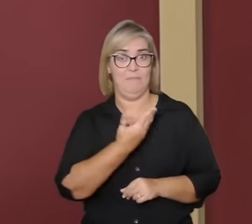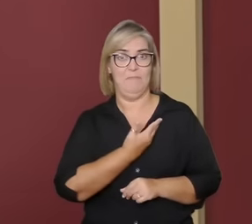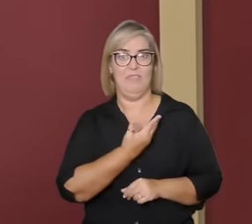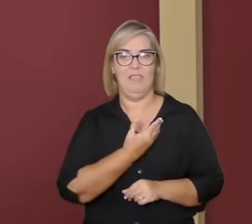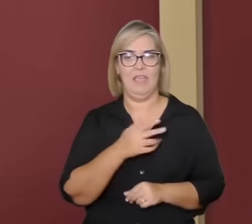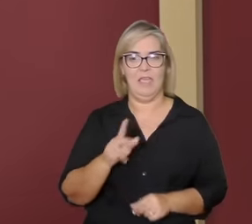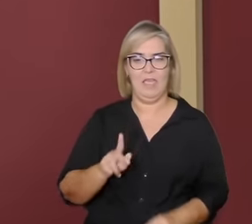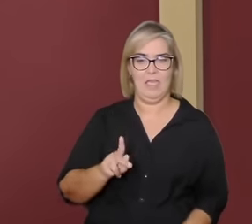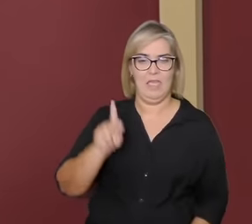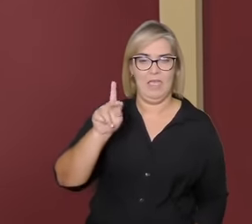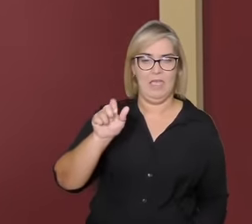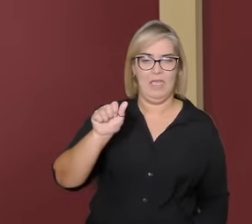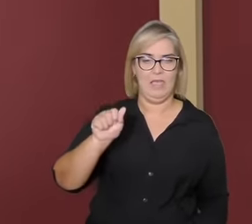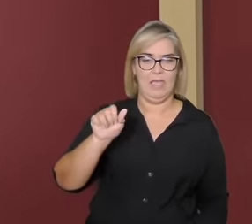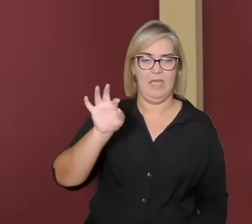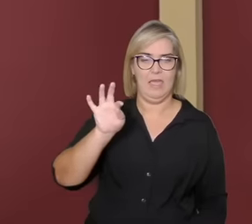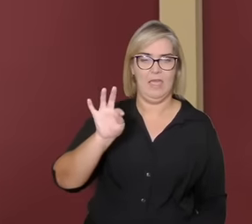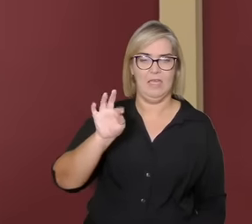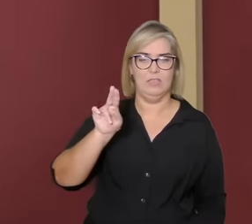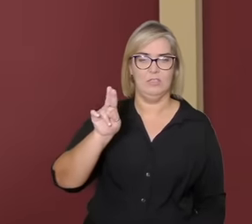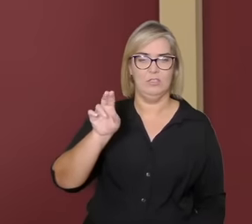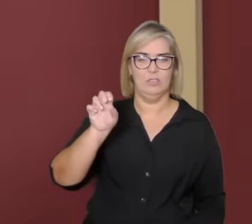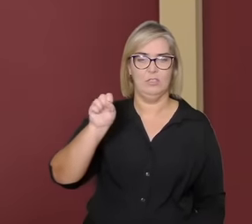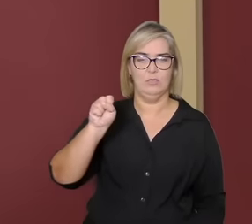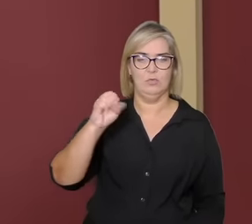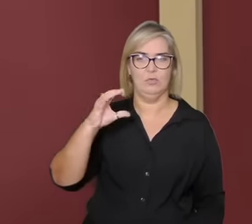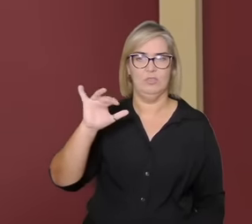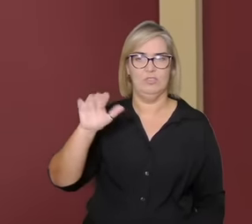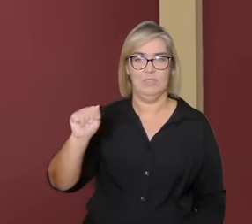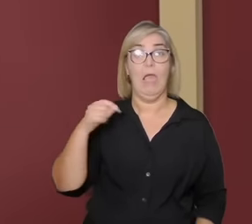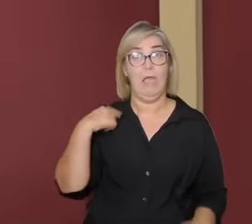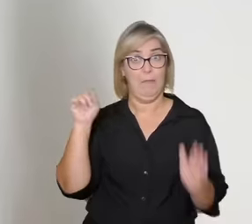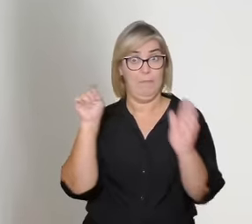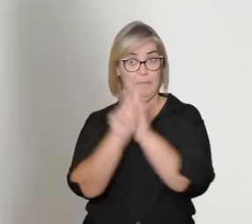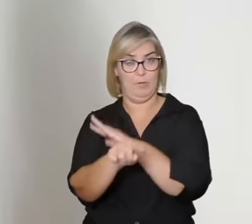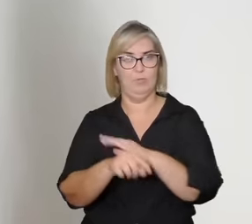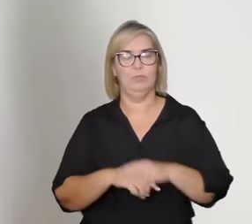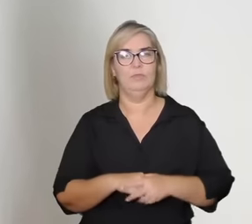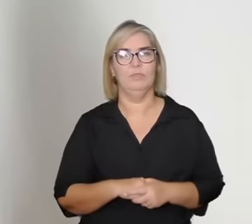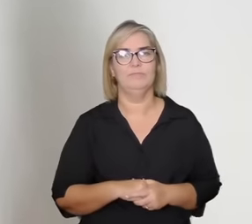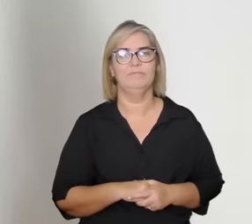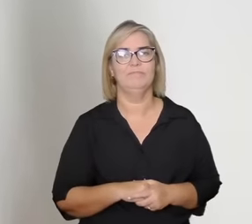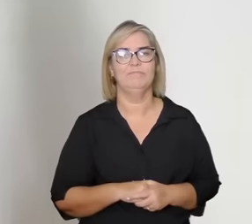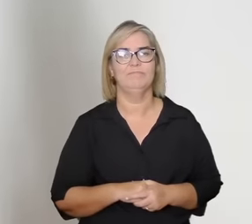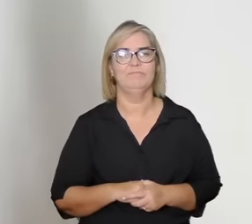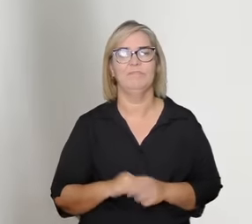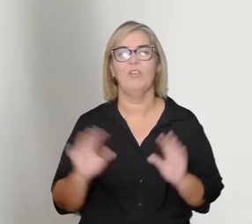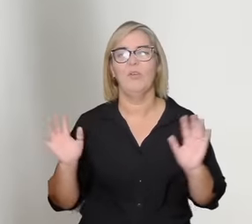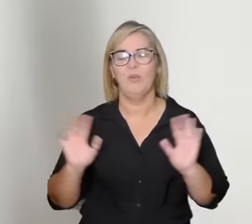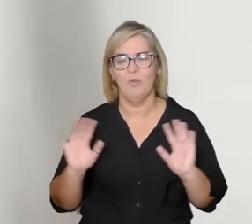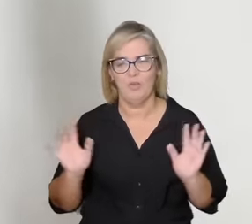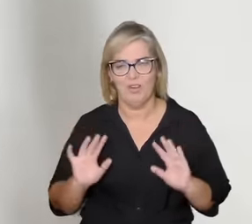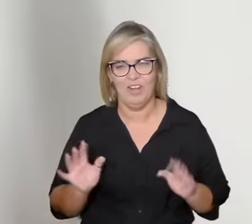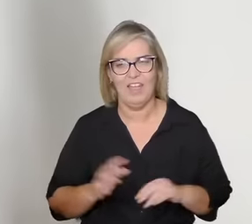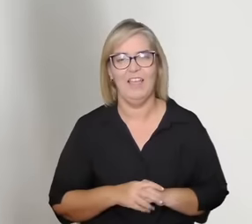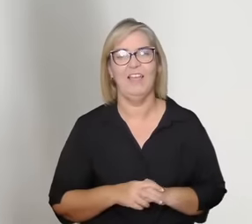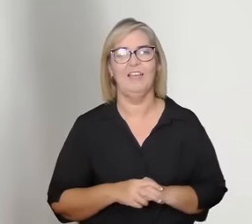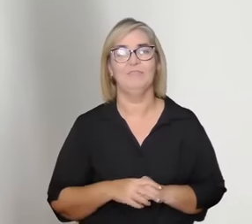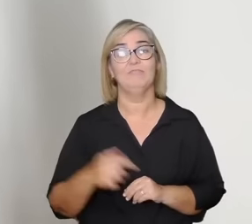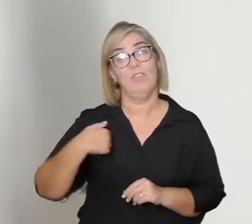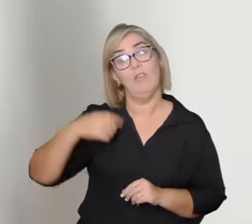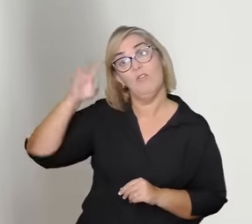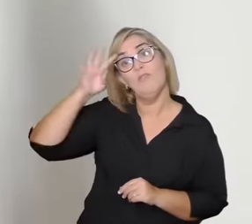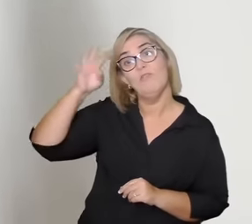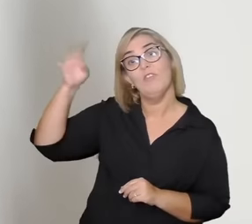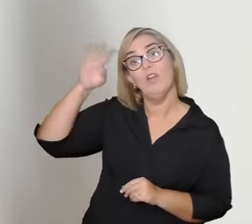Catiucia Ribeiro a doutora em filosofia africana mandou uma pergunta vamos a ela Olá eu sou Catiucia Ribeiro filósofa